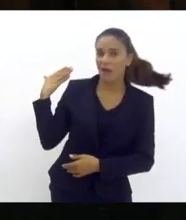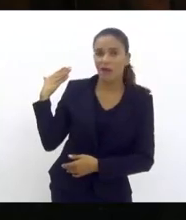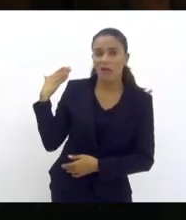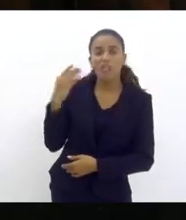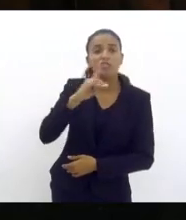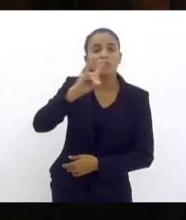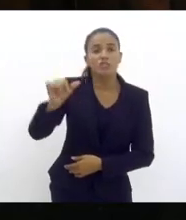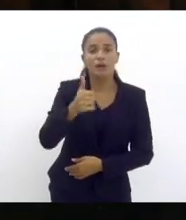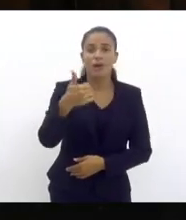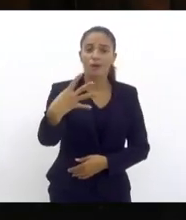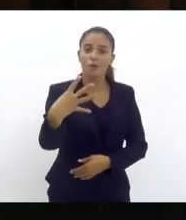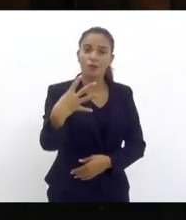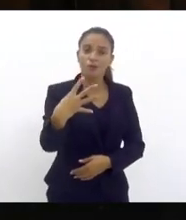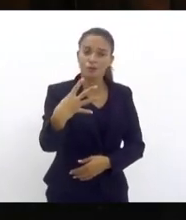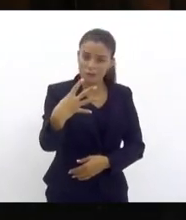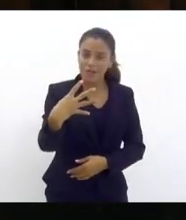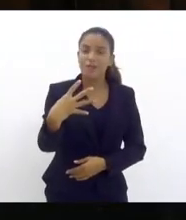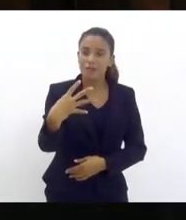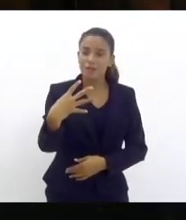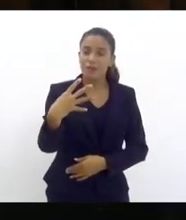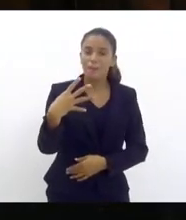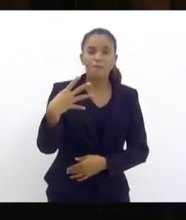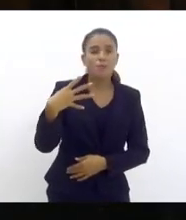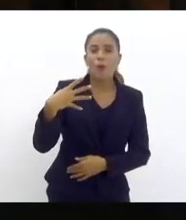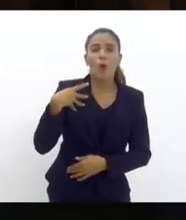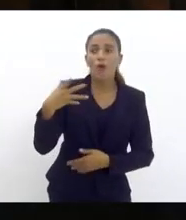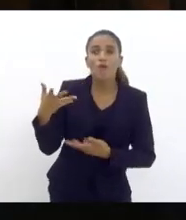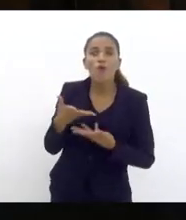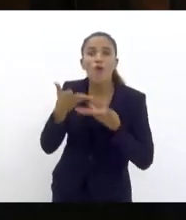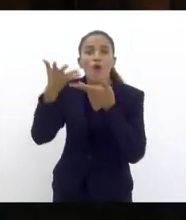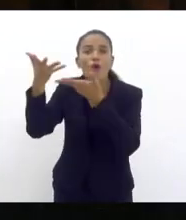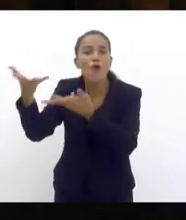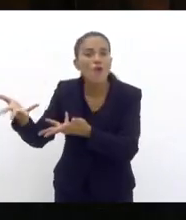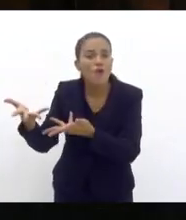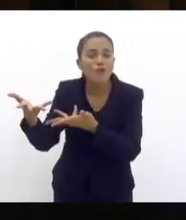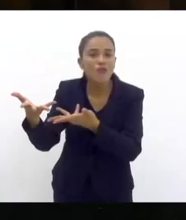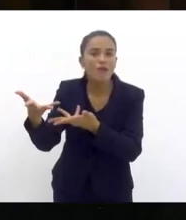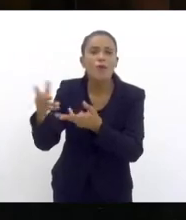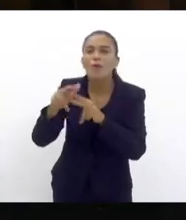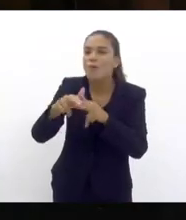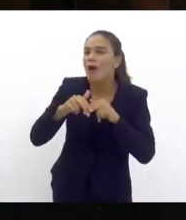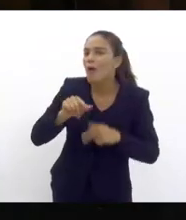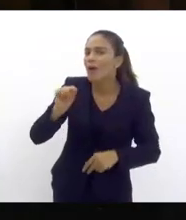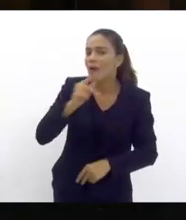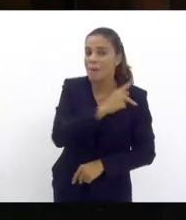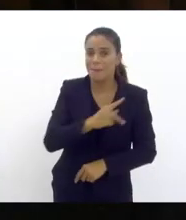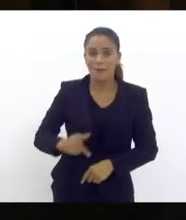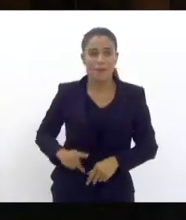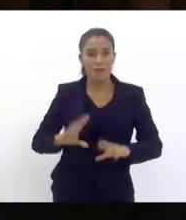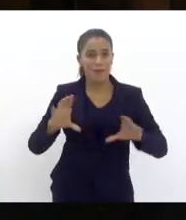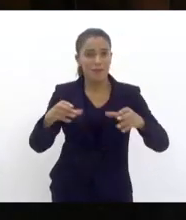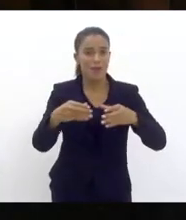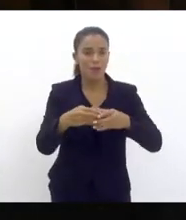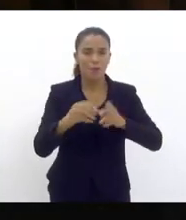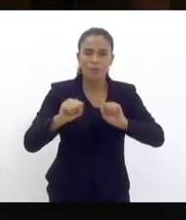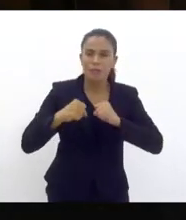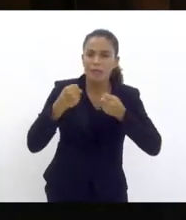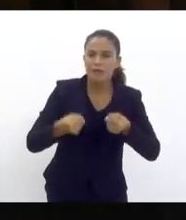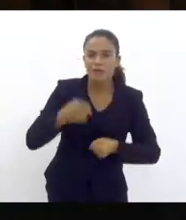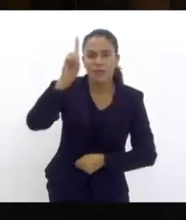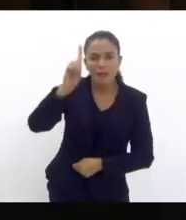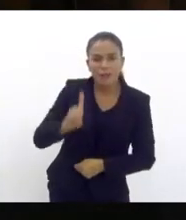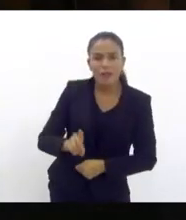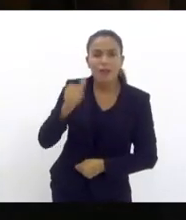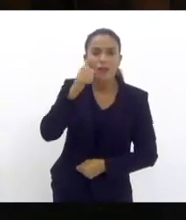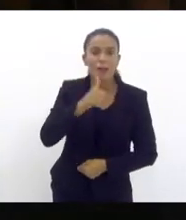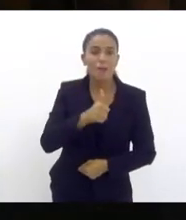dia 14, quando fomos convidados por ser presidente da comissão de defesa dos direitos da